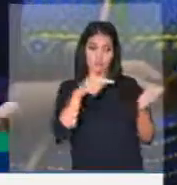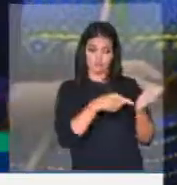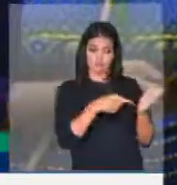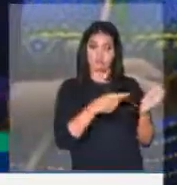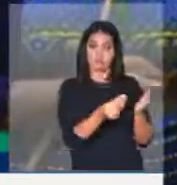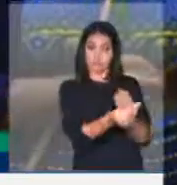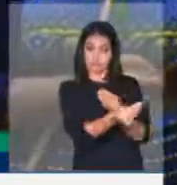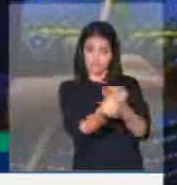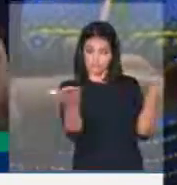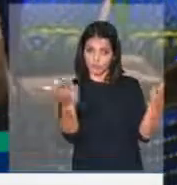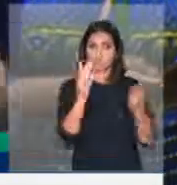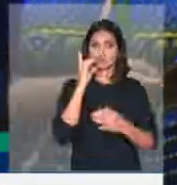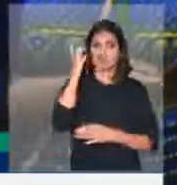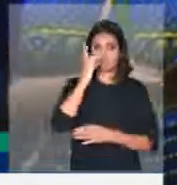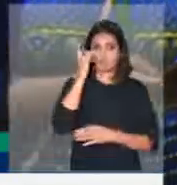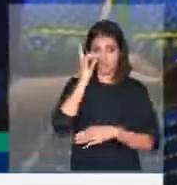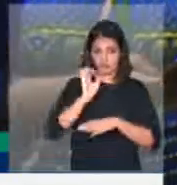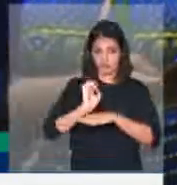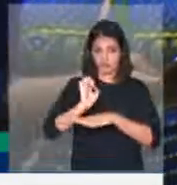endereçada a todos os deputados do Rio de Janeiro. Obrigado, presidente.